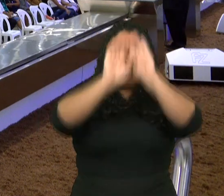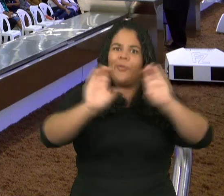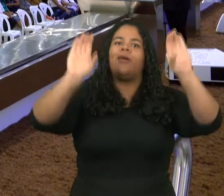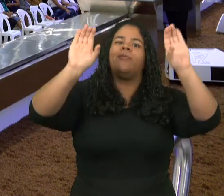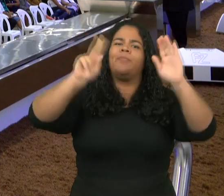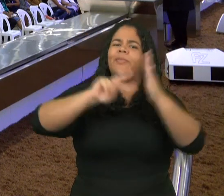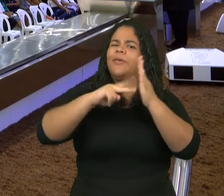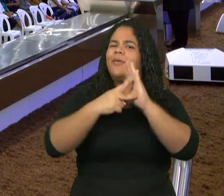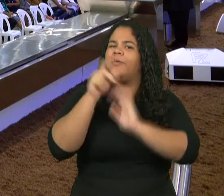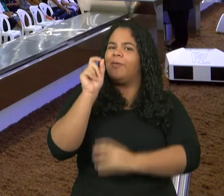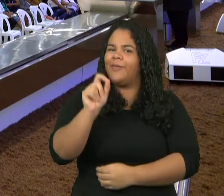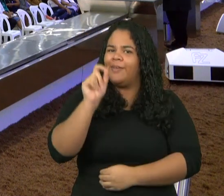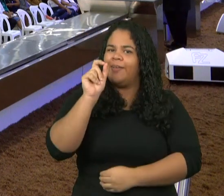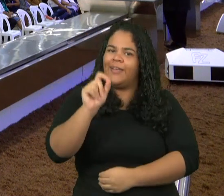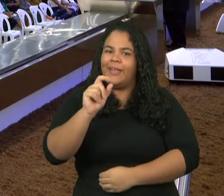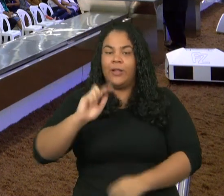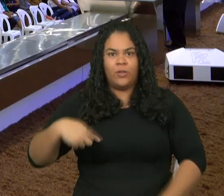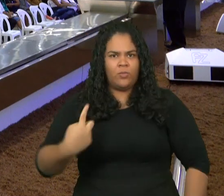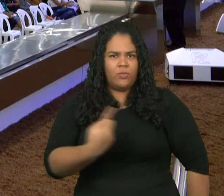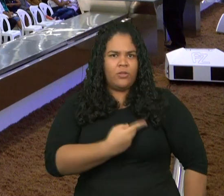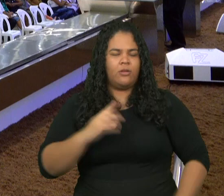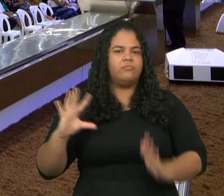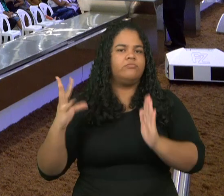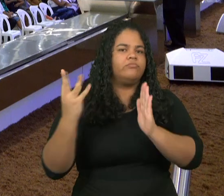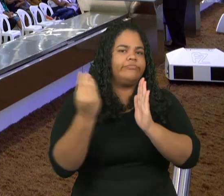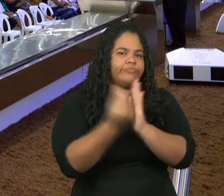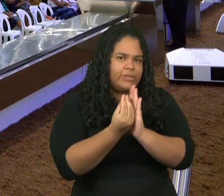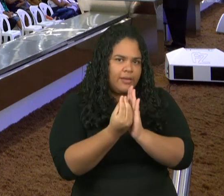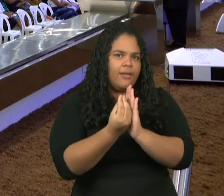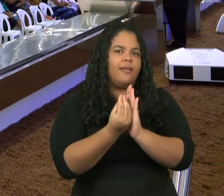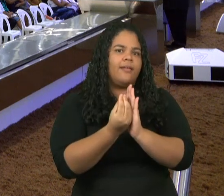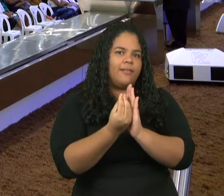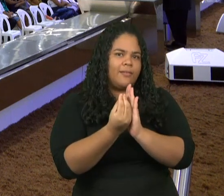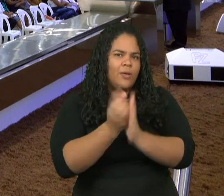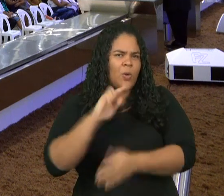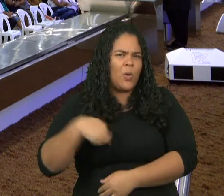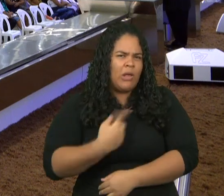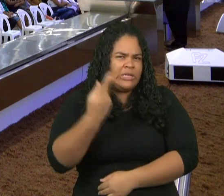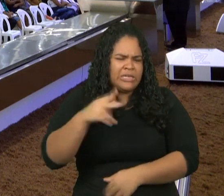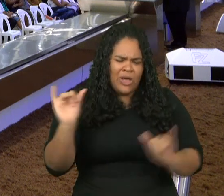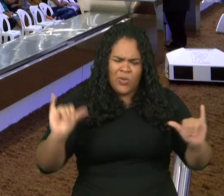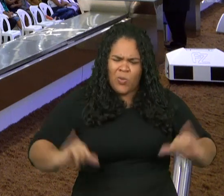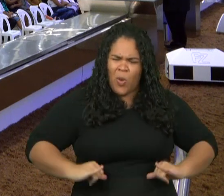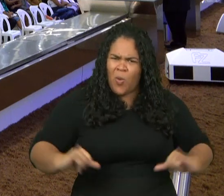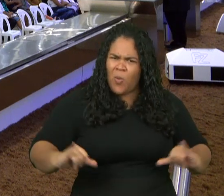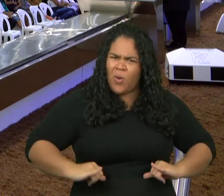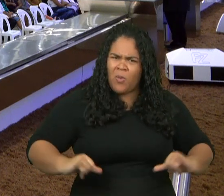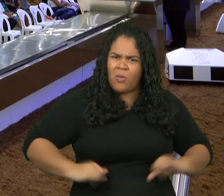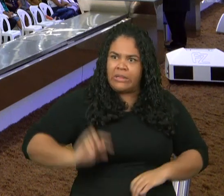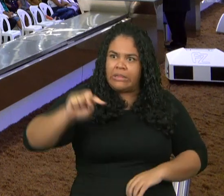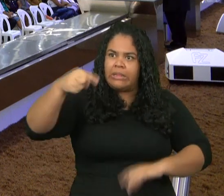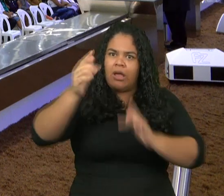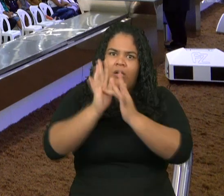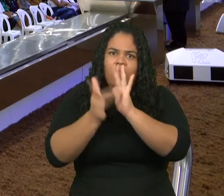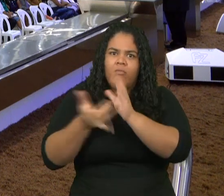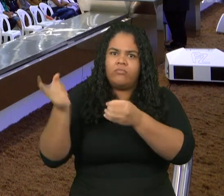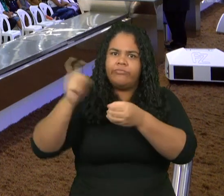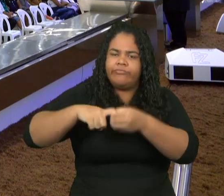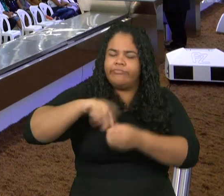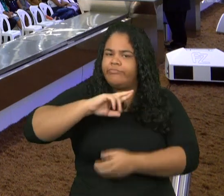Enoque não passou pelo dilúvio, o dilúvio sucedeu após o seu arrebatamento, a igreja será